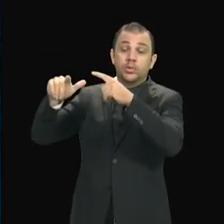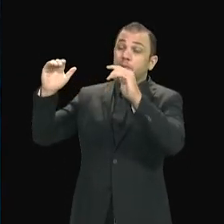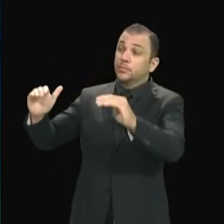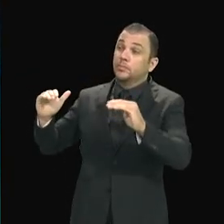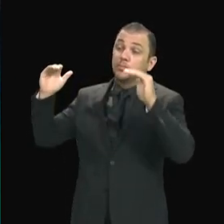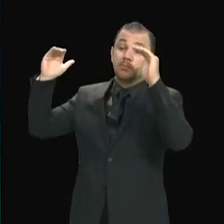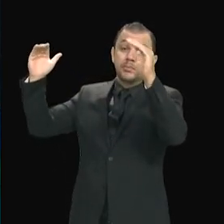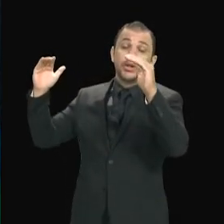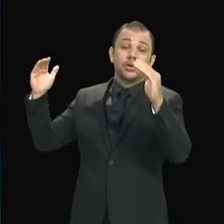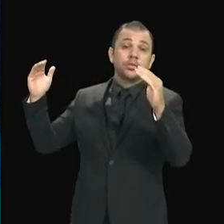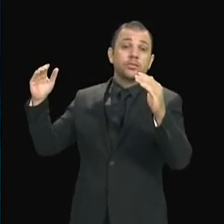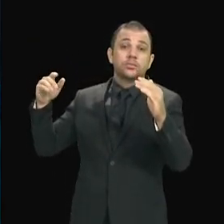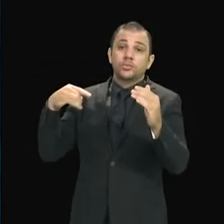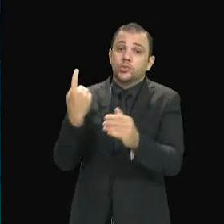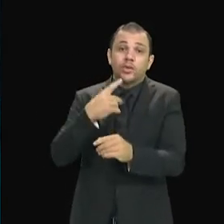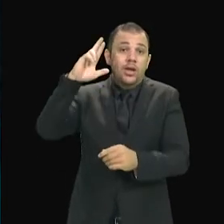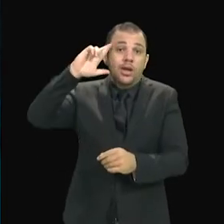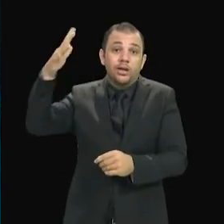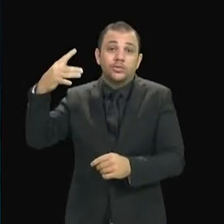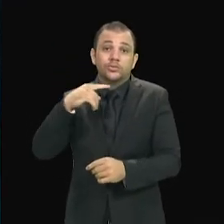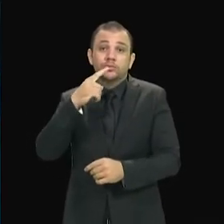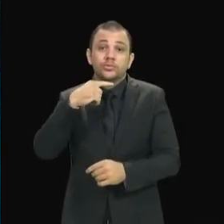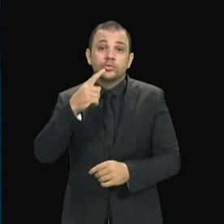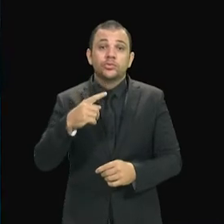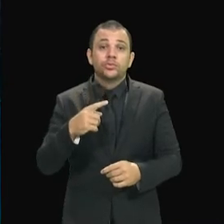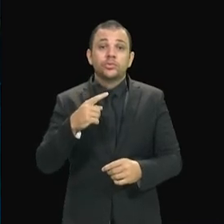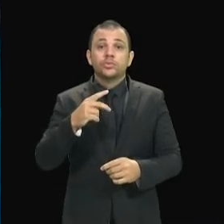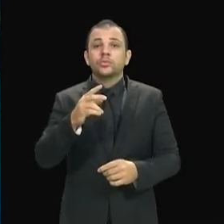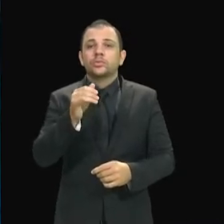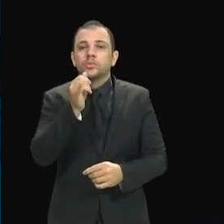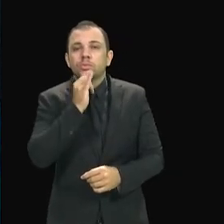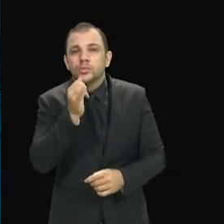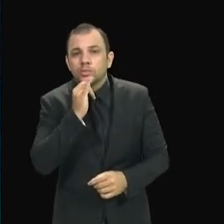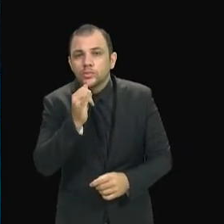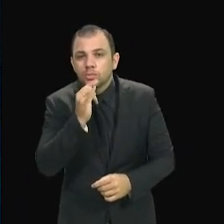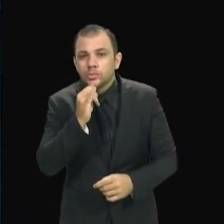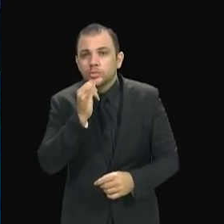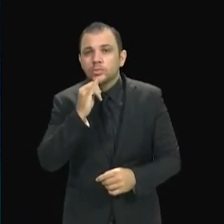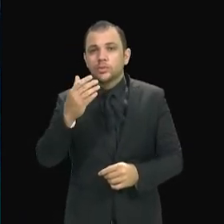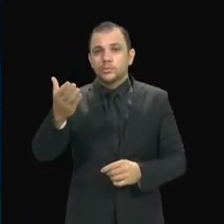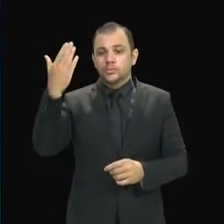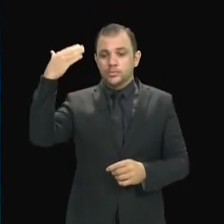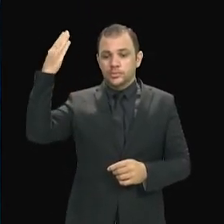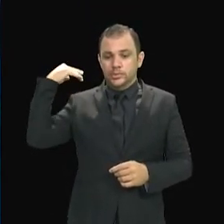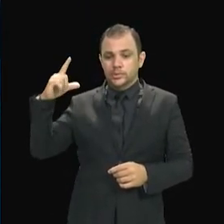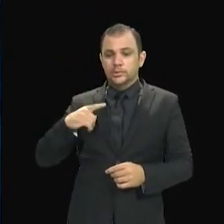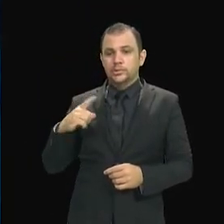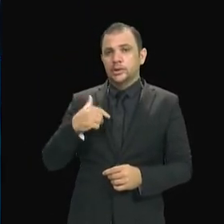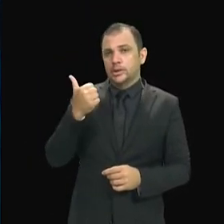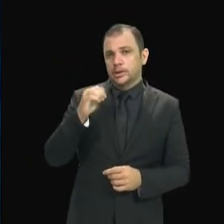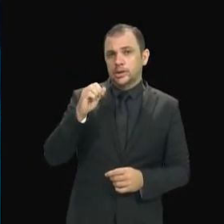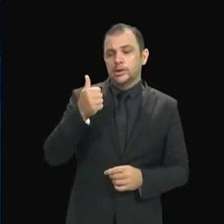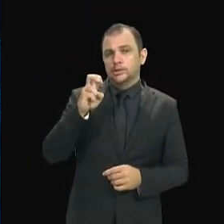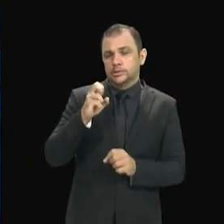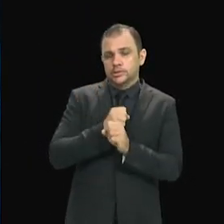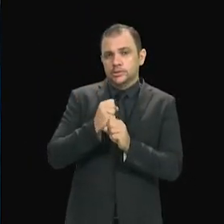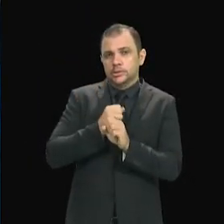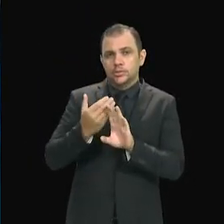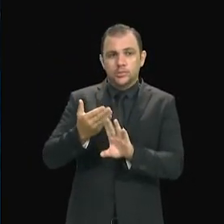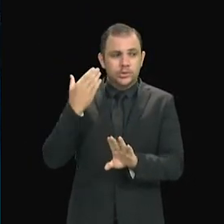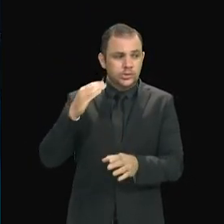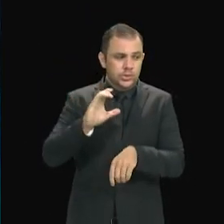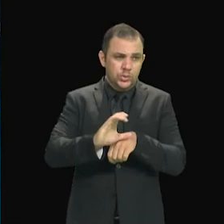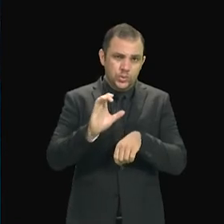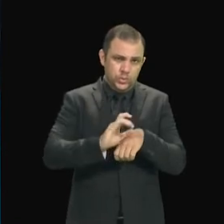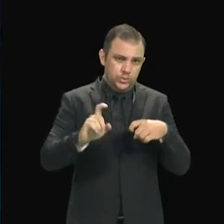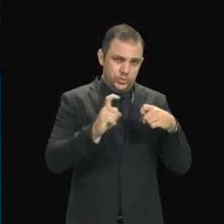Como, por exemplo, busco a realidade de 10, 15 anos atrás. Se dava para sonhar com o curso de medicina, aqui em Imperatriz,